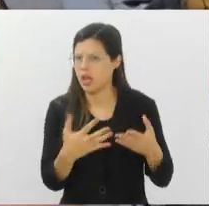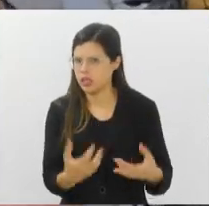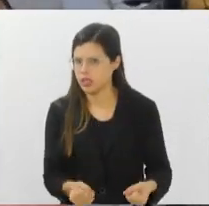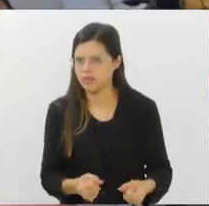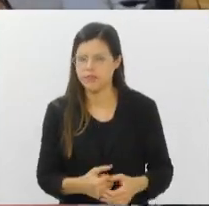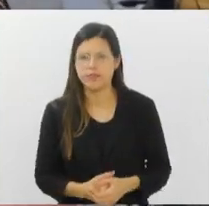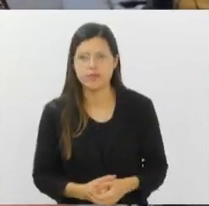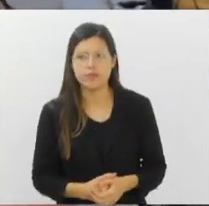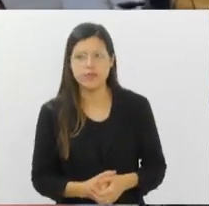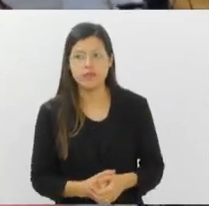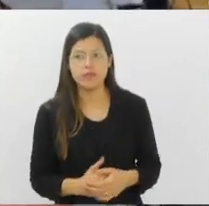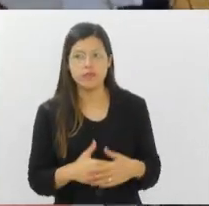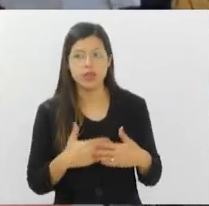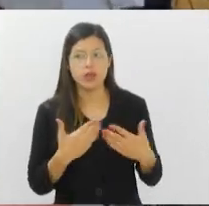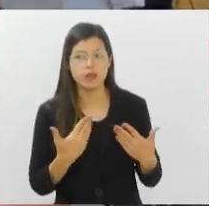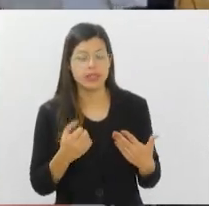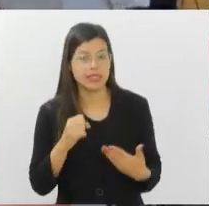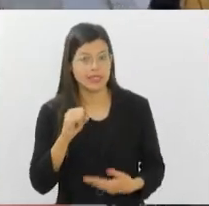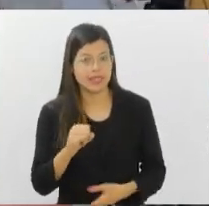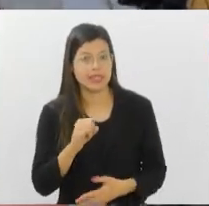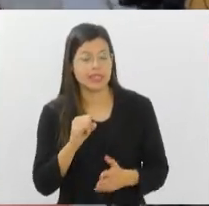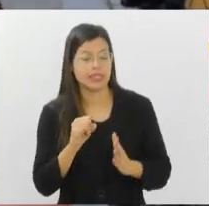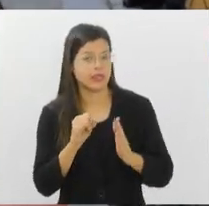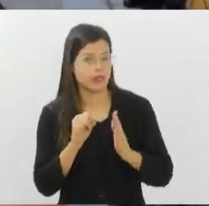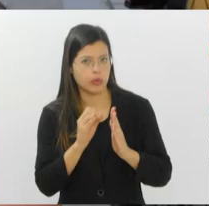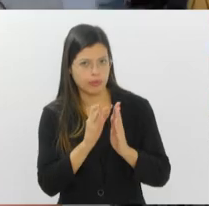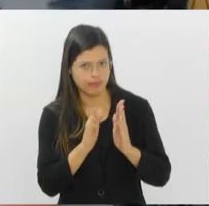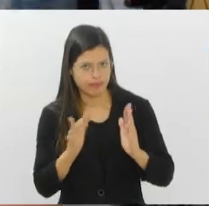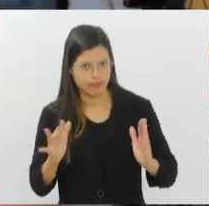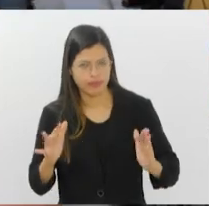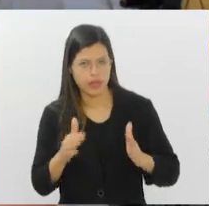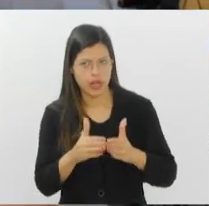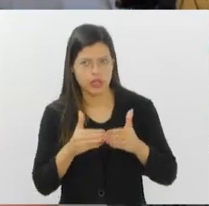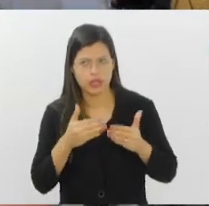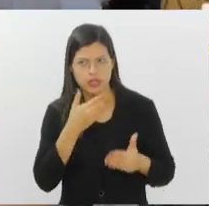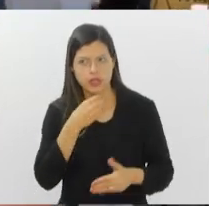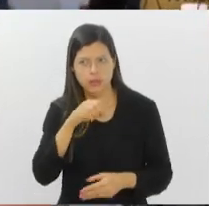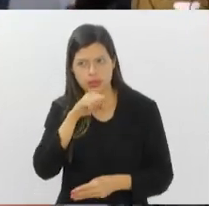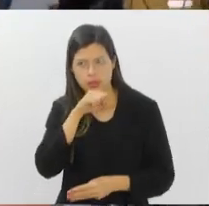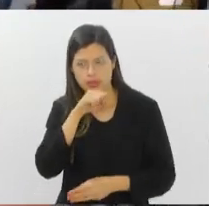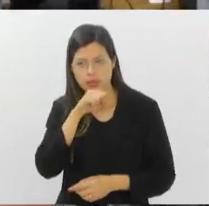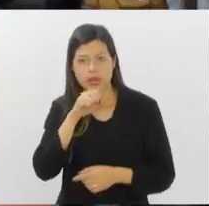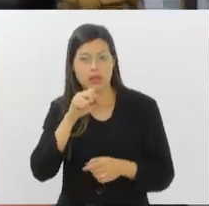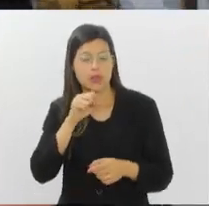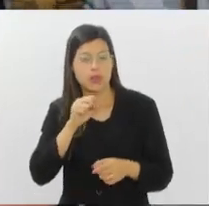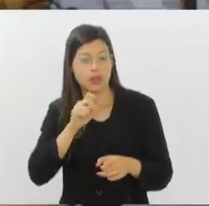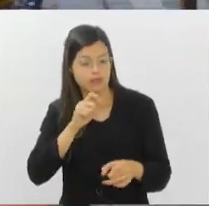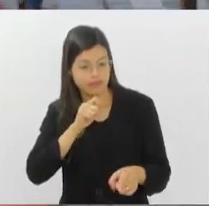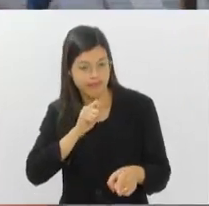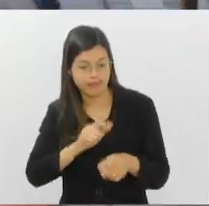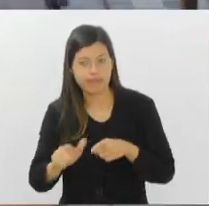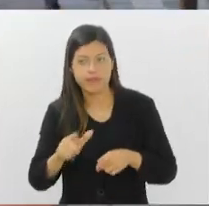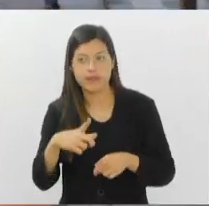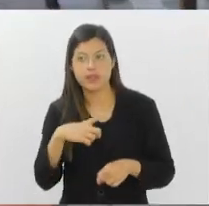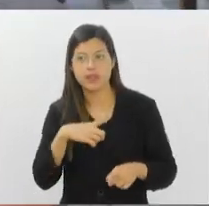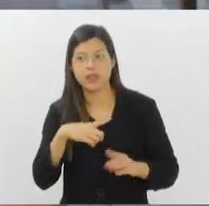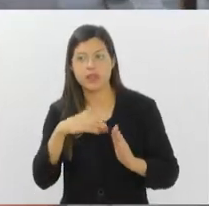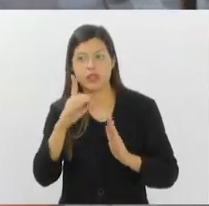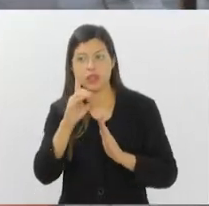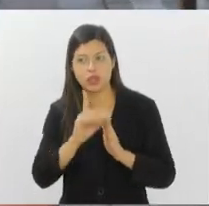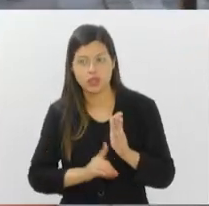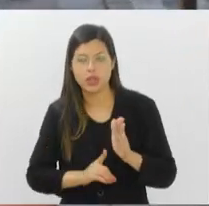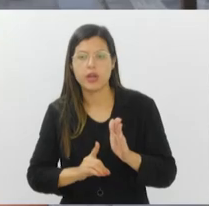se no curso da licença paternidade ele for dispensado, ele tem direito à reintegração.